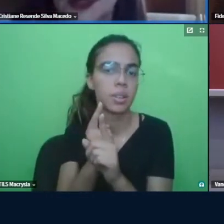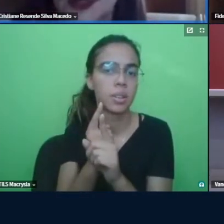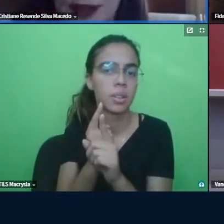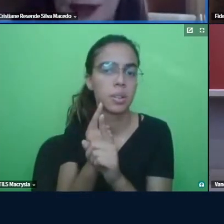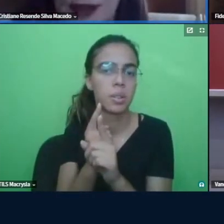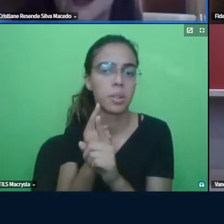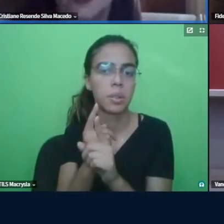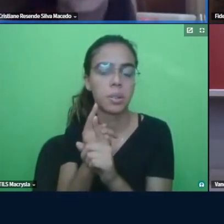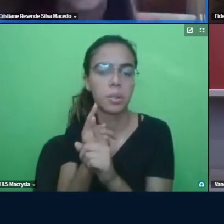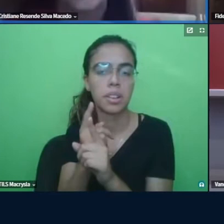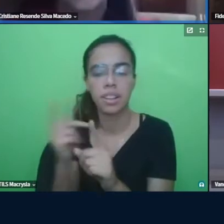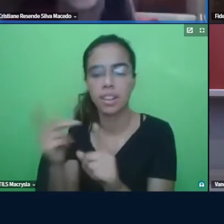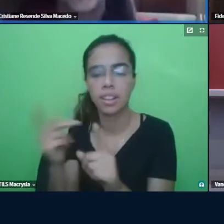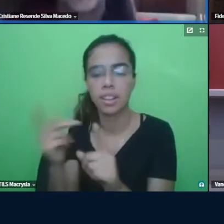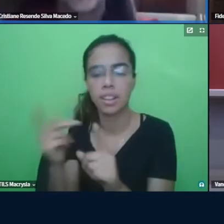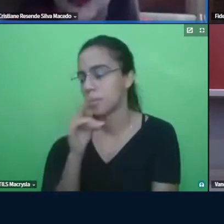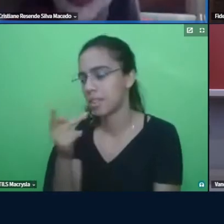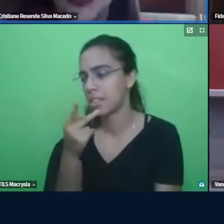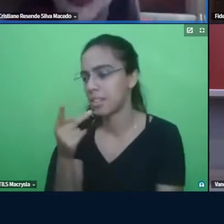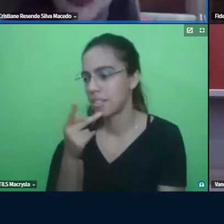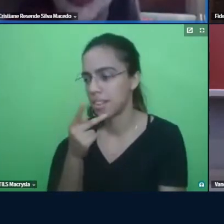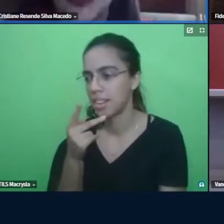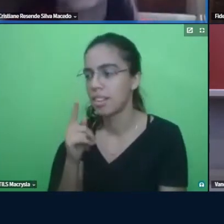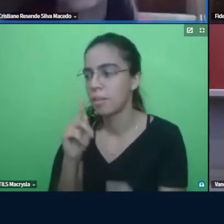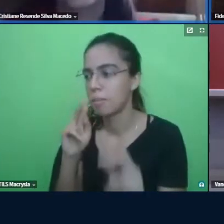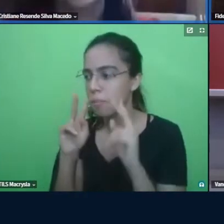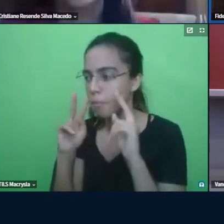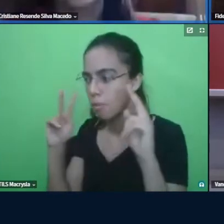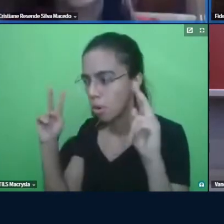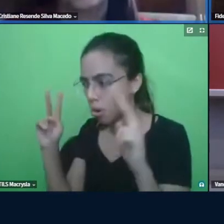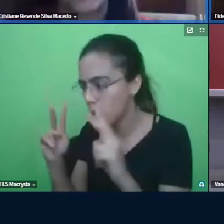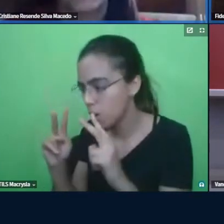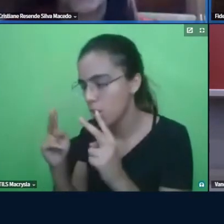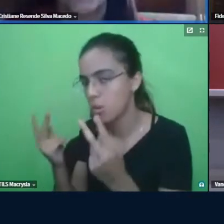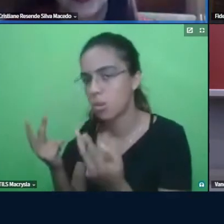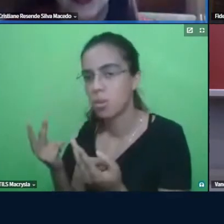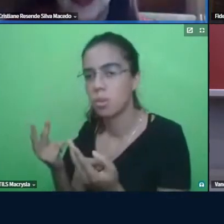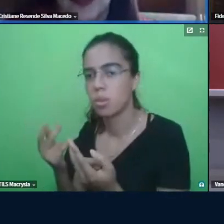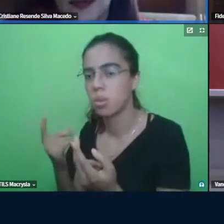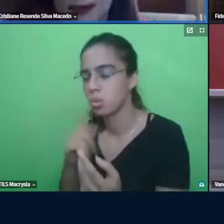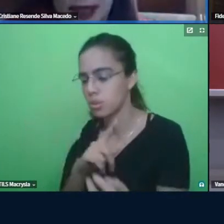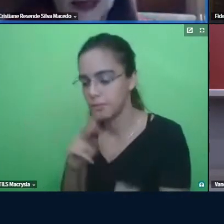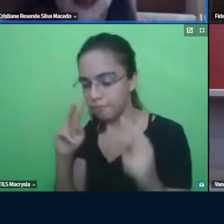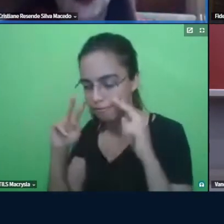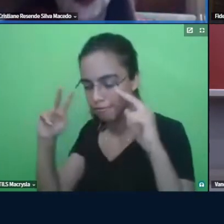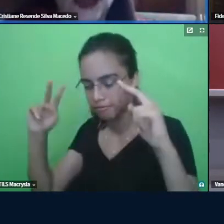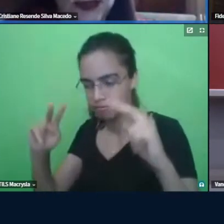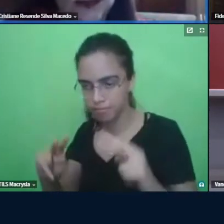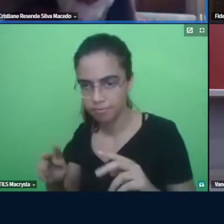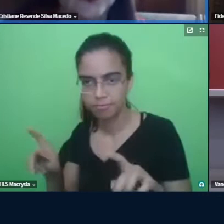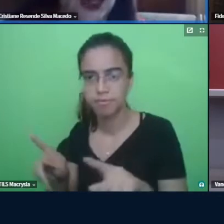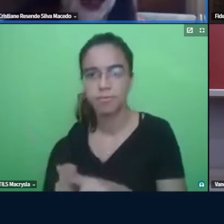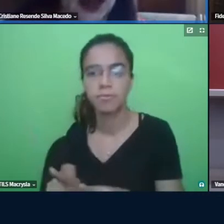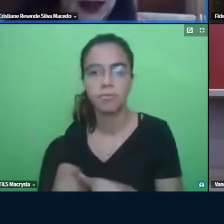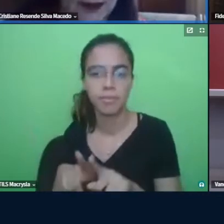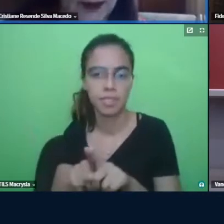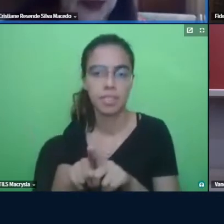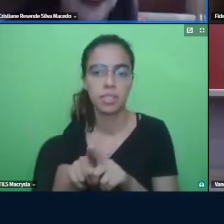diretamente com ela olhando no olho sabe a direcionar mais algumas